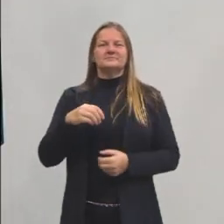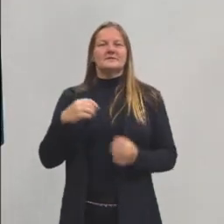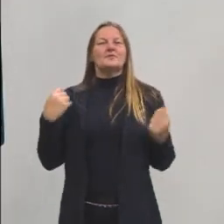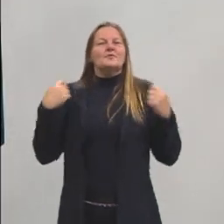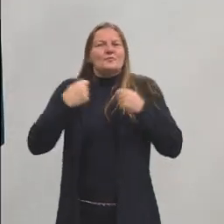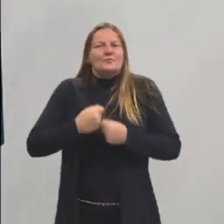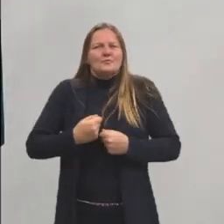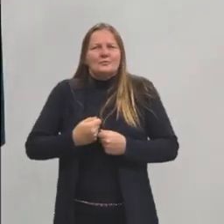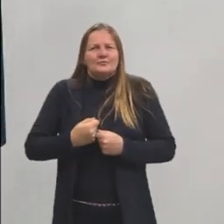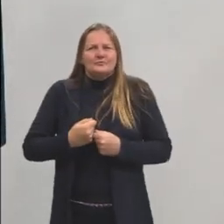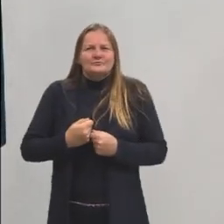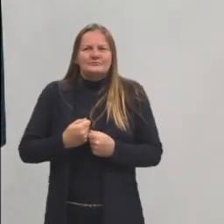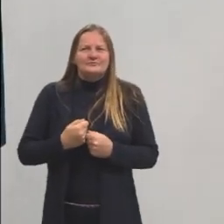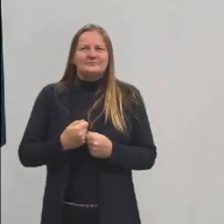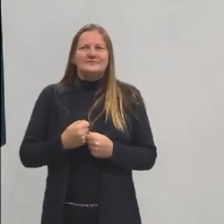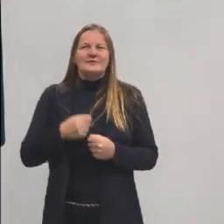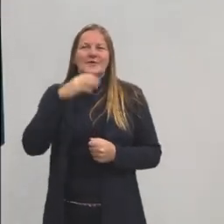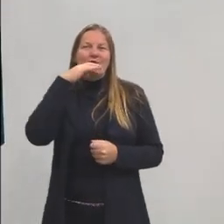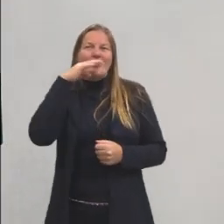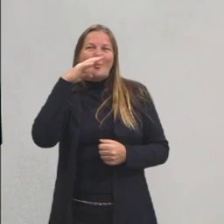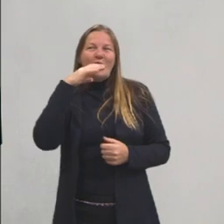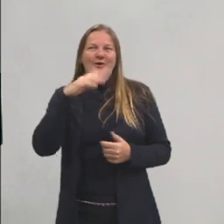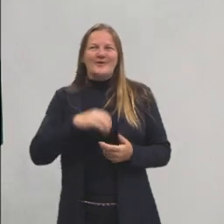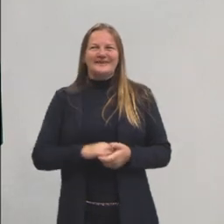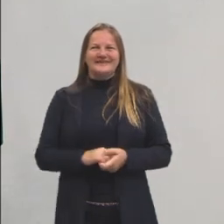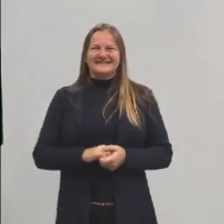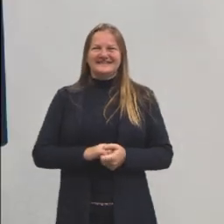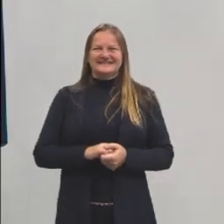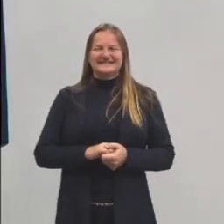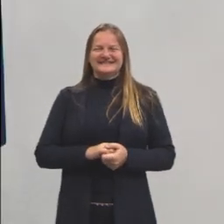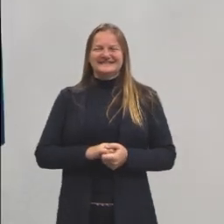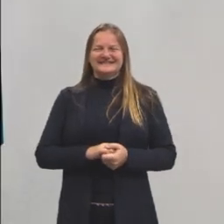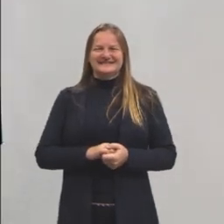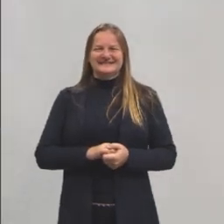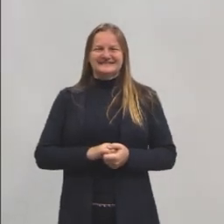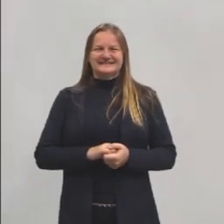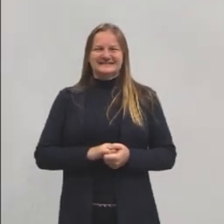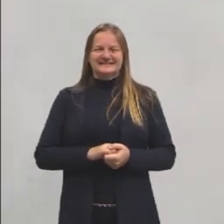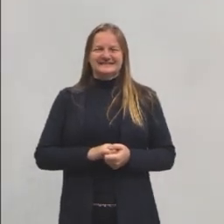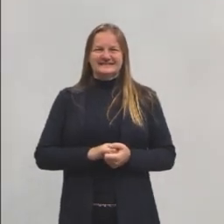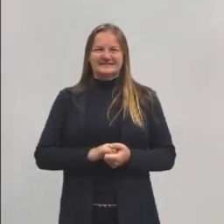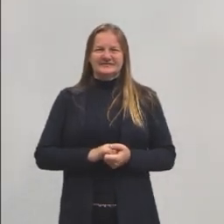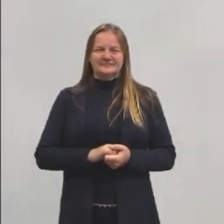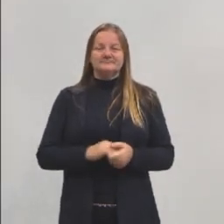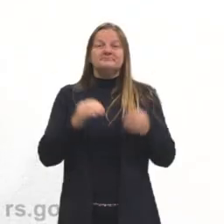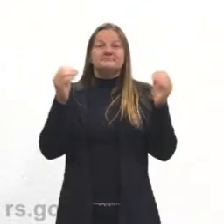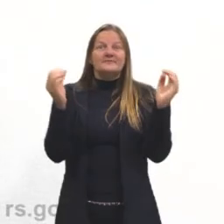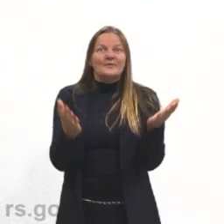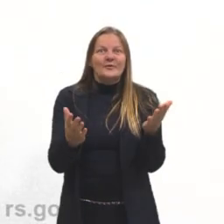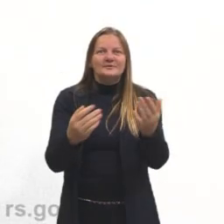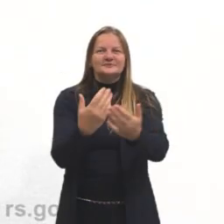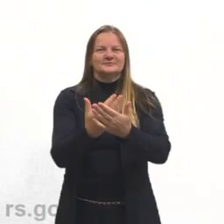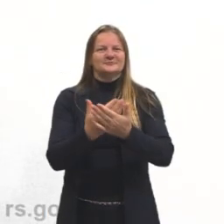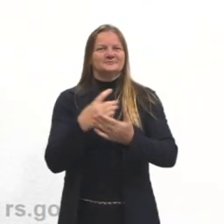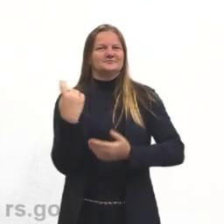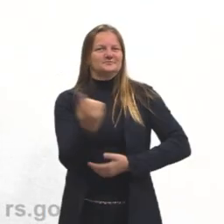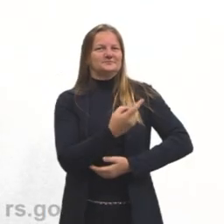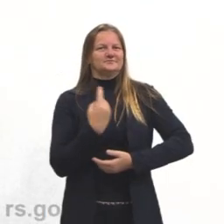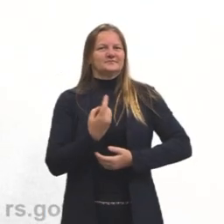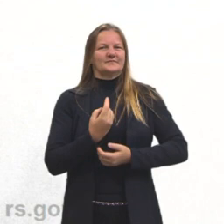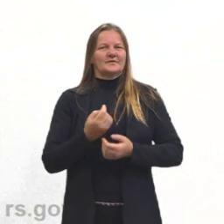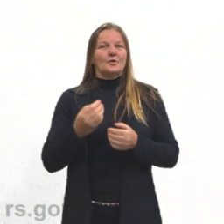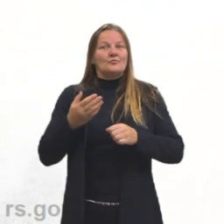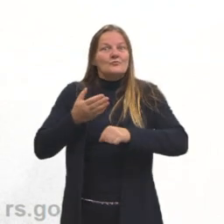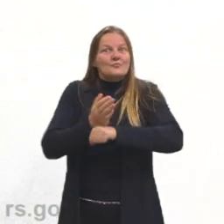casaco também numa cor berinjela, mais ou menos. Hoje a nossa aula, a gente está